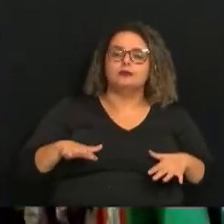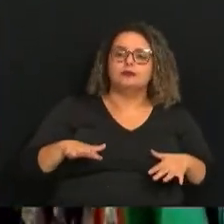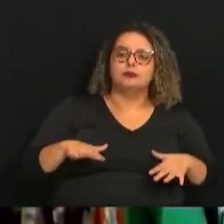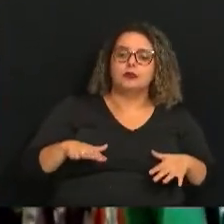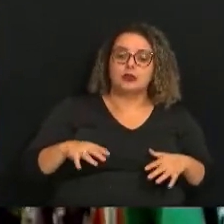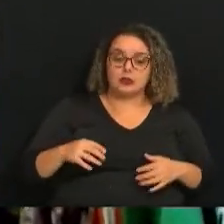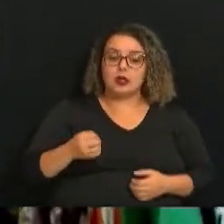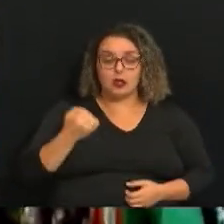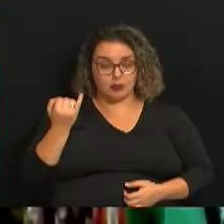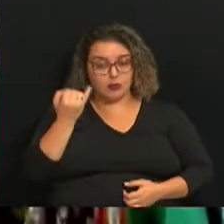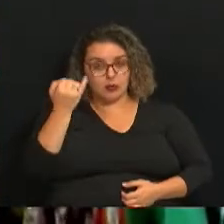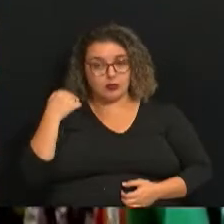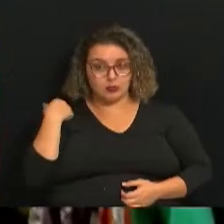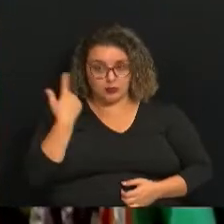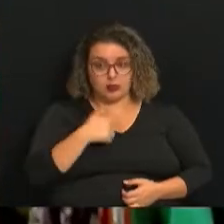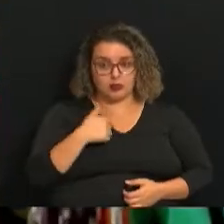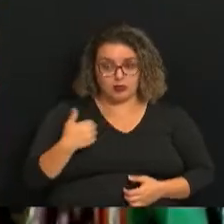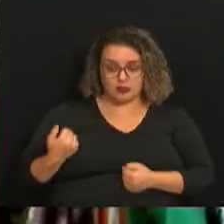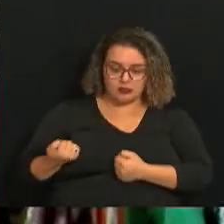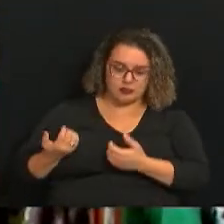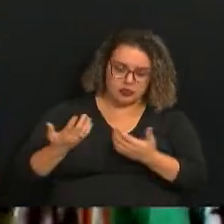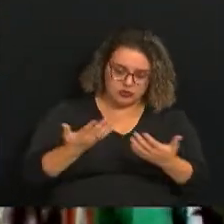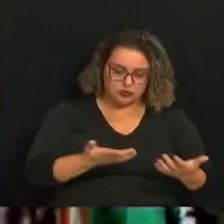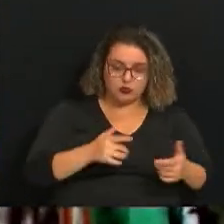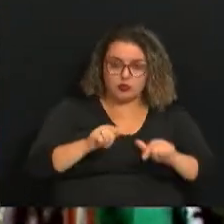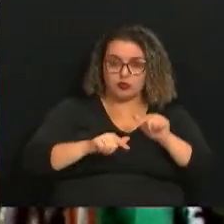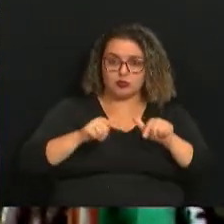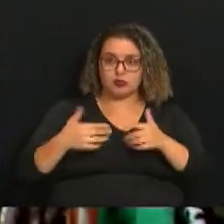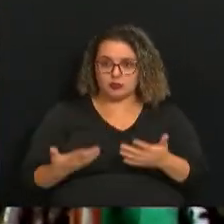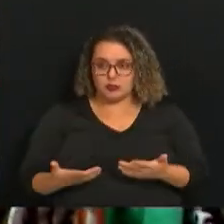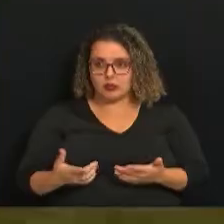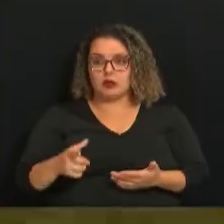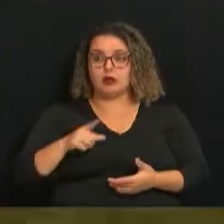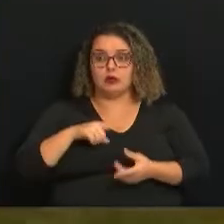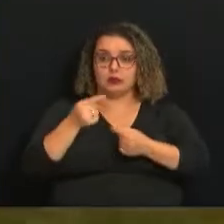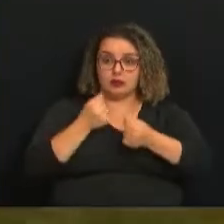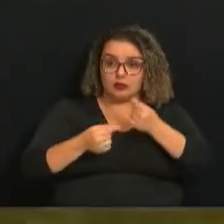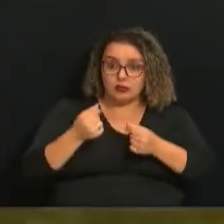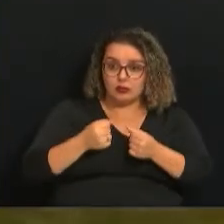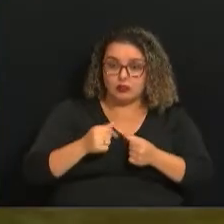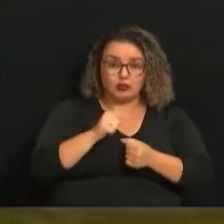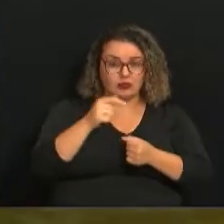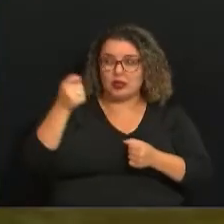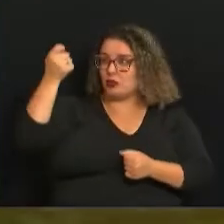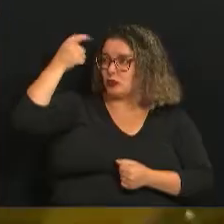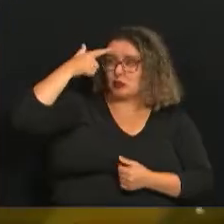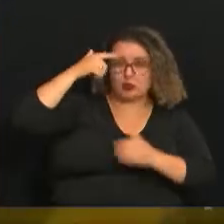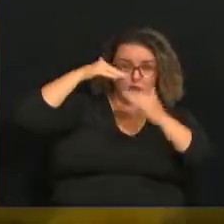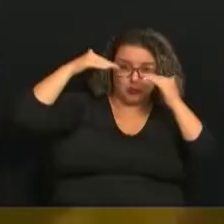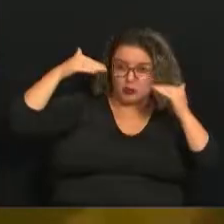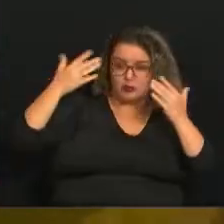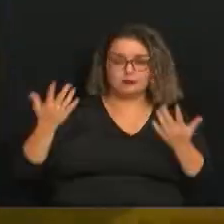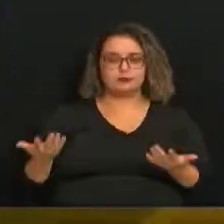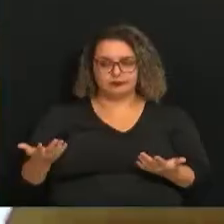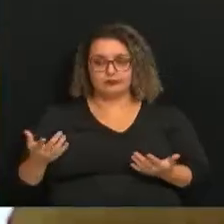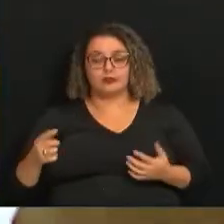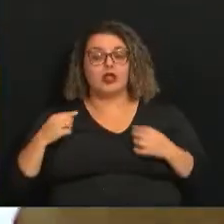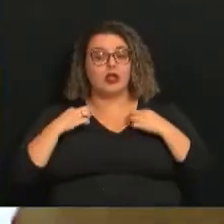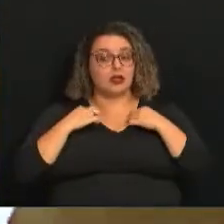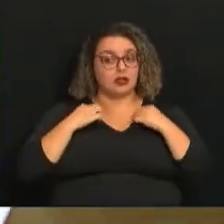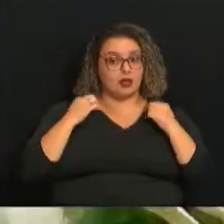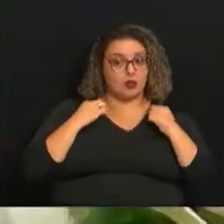para a gente, para a gente expor o nosso trabalho, ter a nossa renda. As bancas são diversas. Tem roupas,